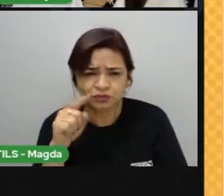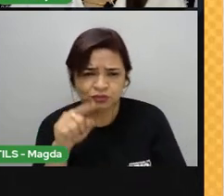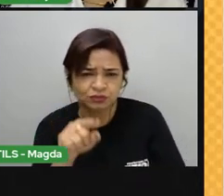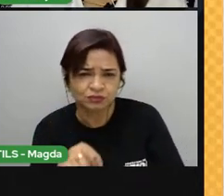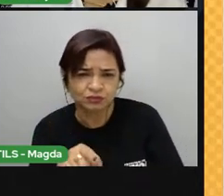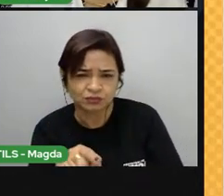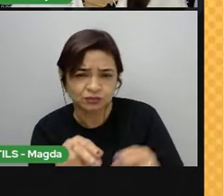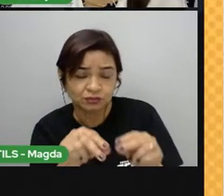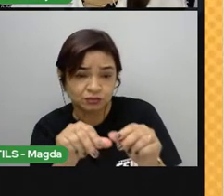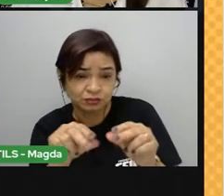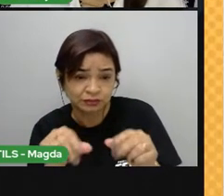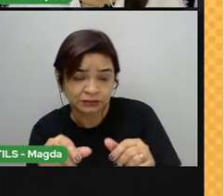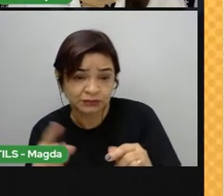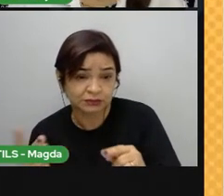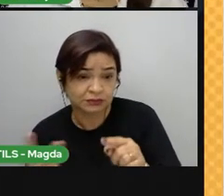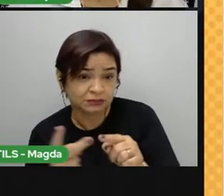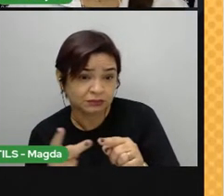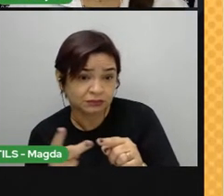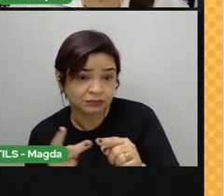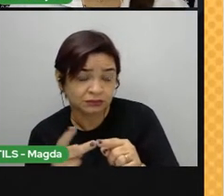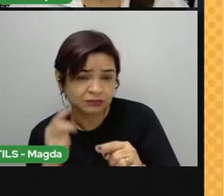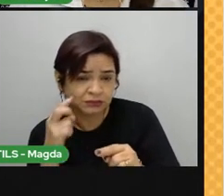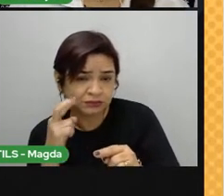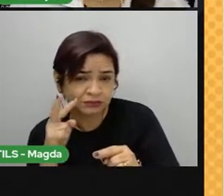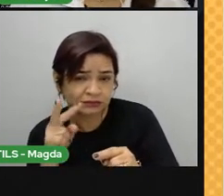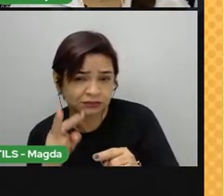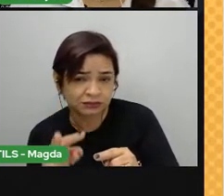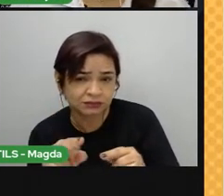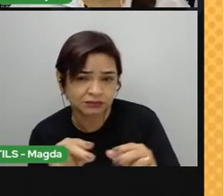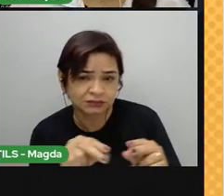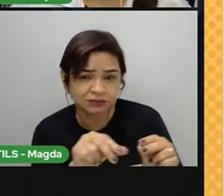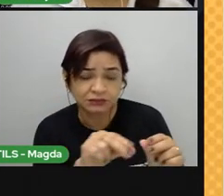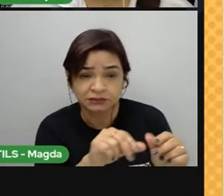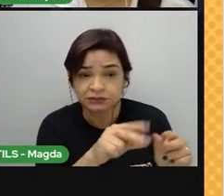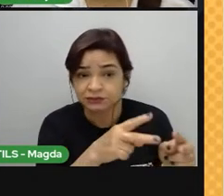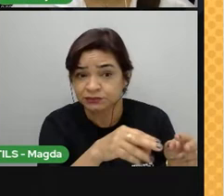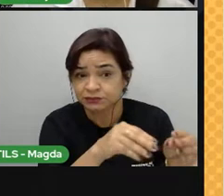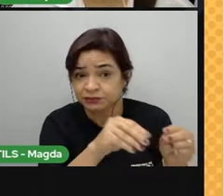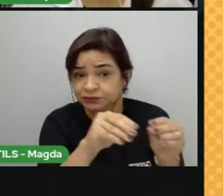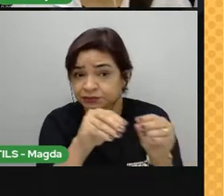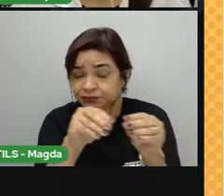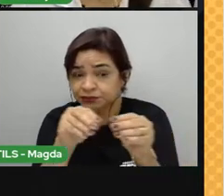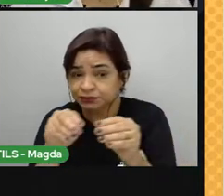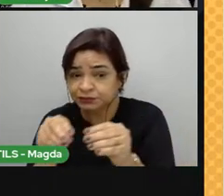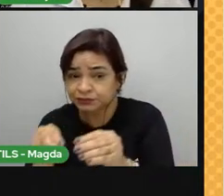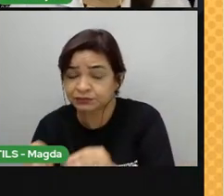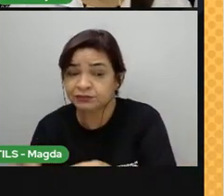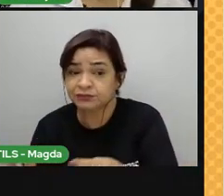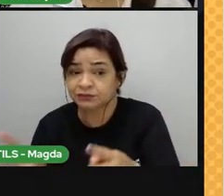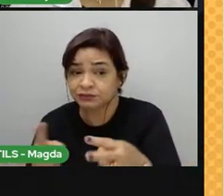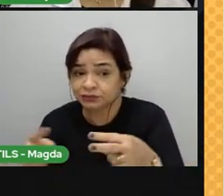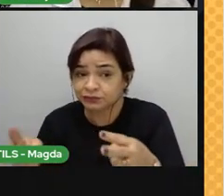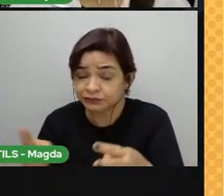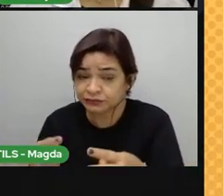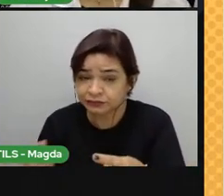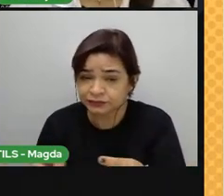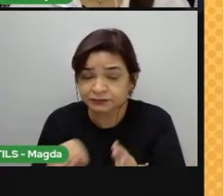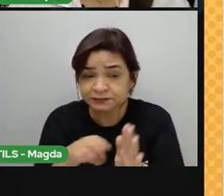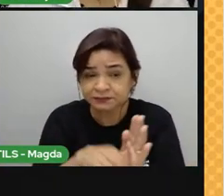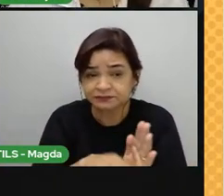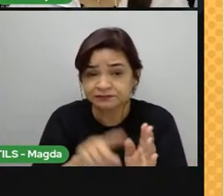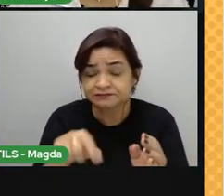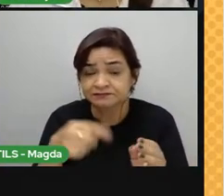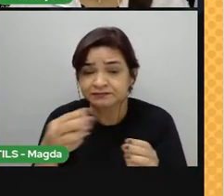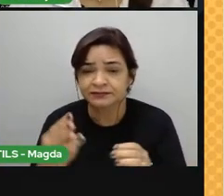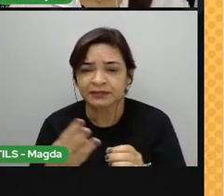a rocha. No número 2, esses fragmentos estão sendo levados para uma região mais baixa. E no número 3,